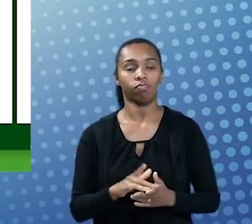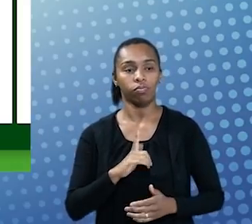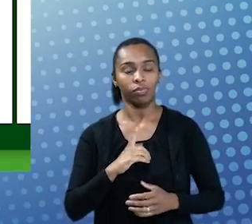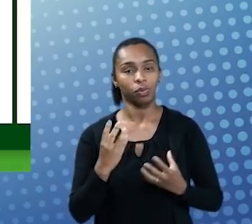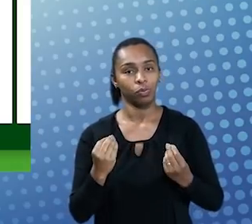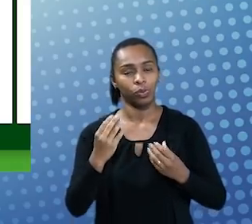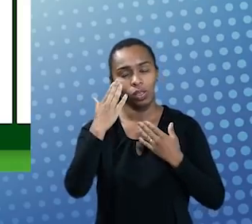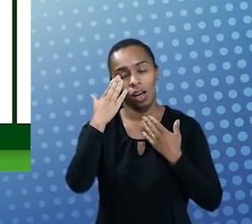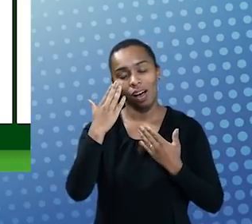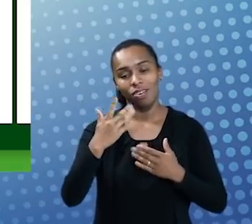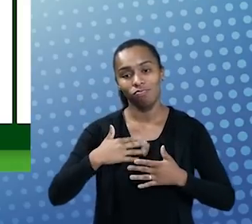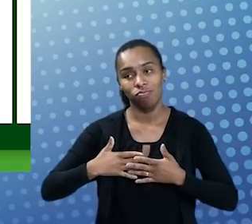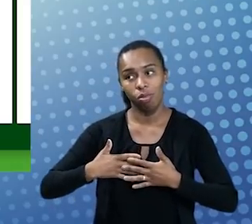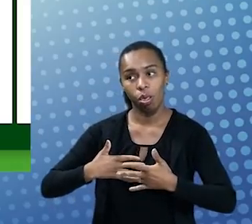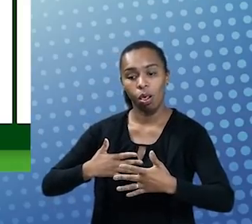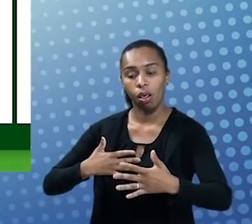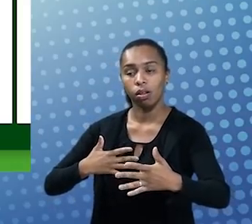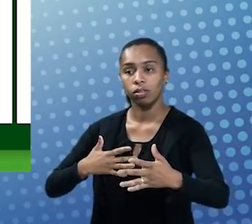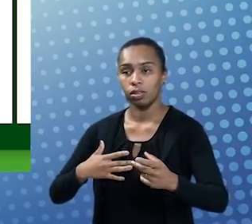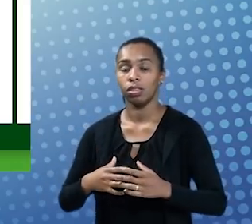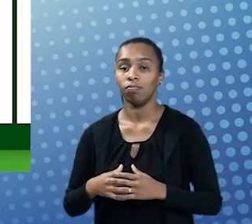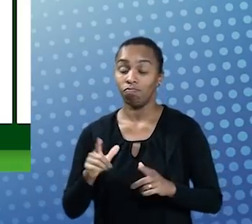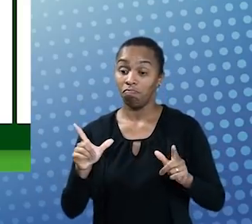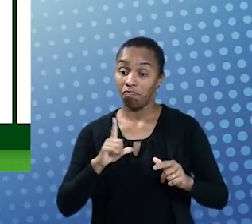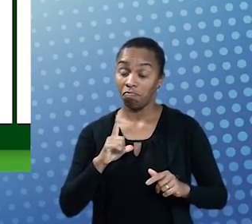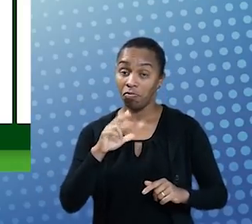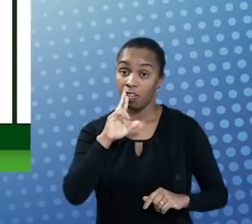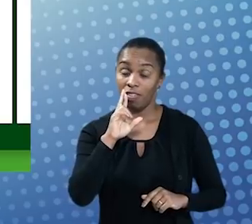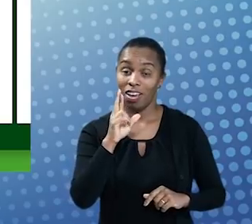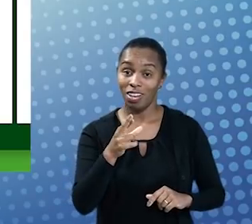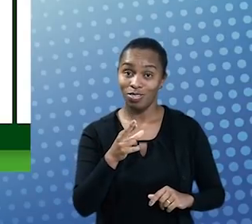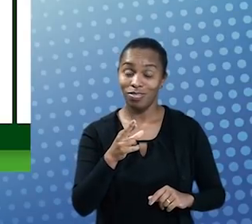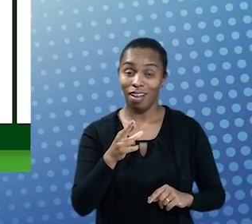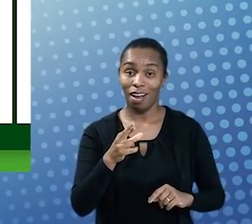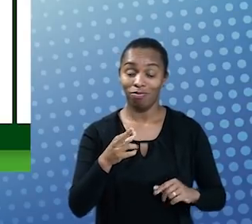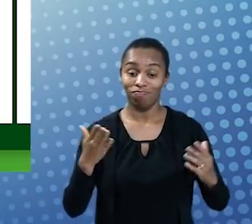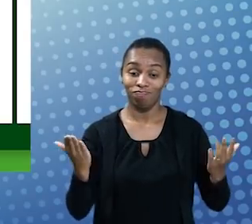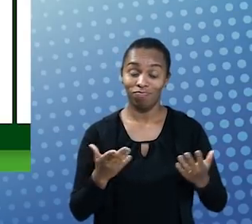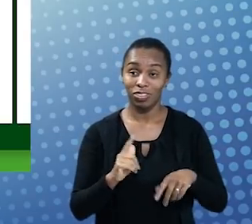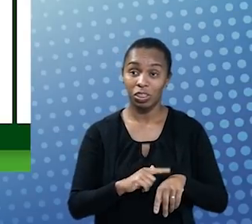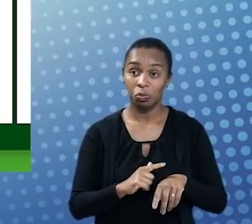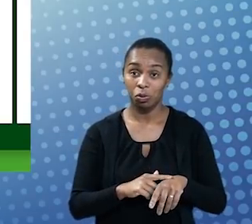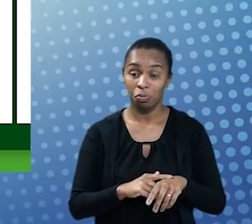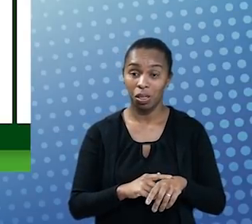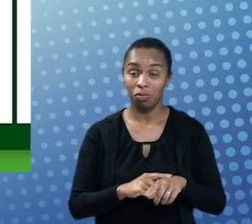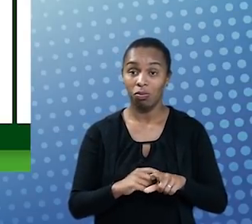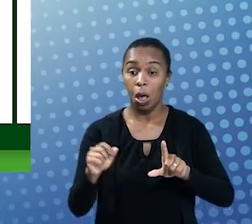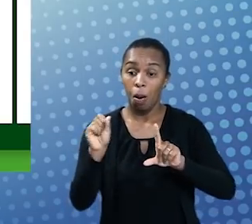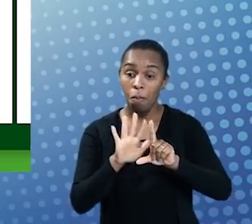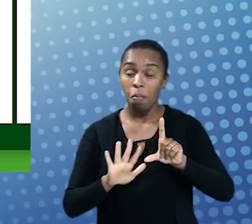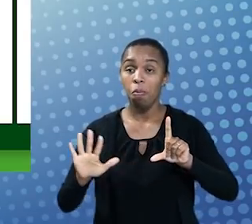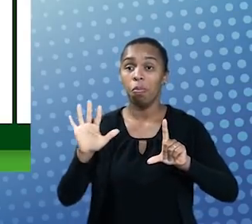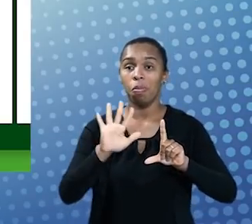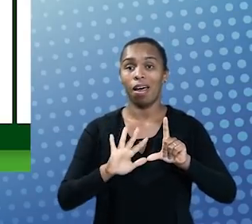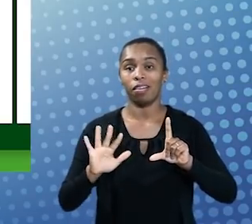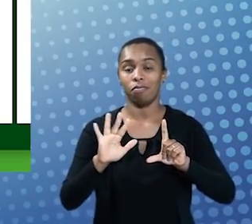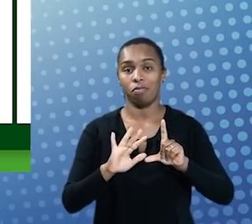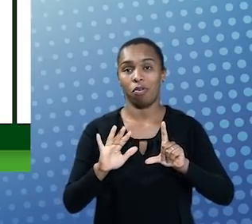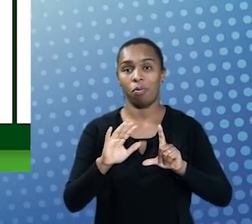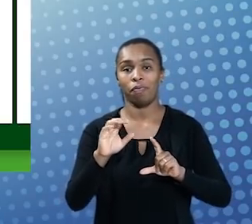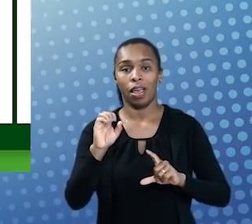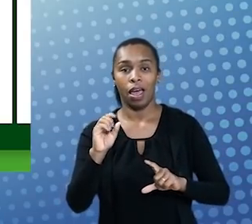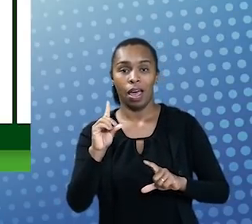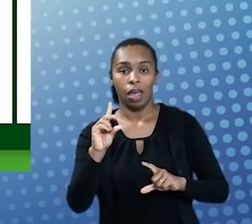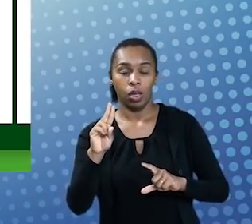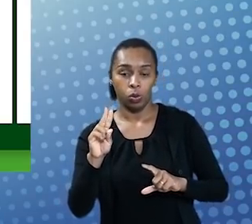a gente tem muito a agradecer essa trajetória. Um dos resultados que se apresentam nesse momento é o lançamento da plataforma Eduplay. E